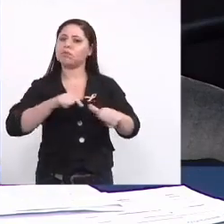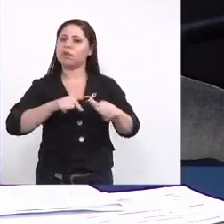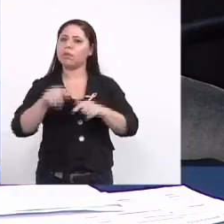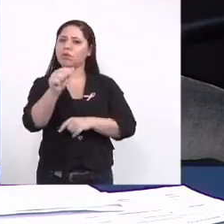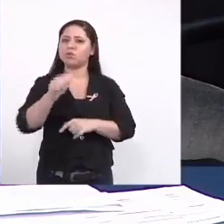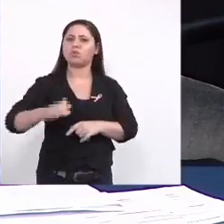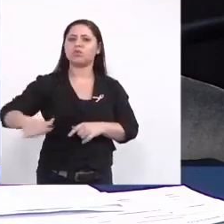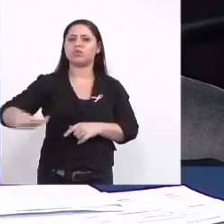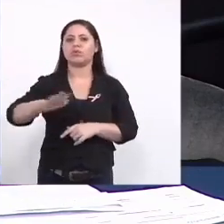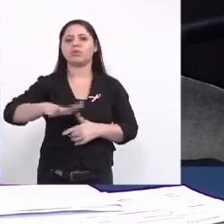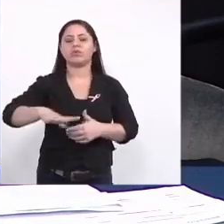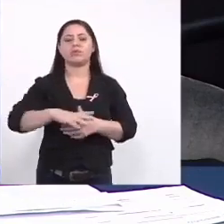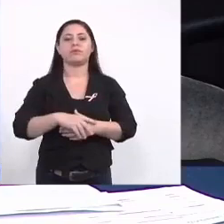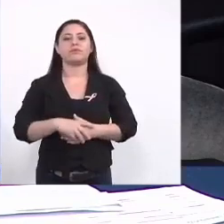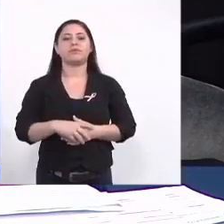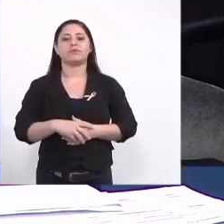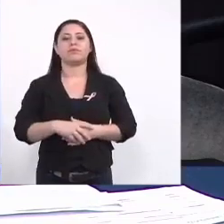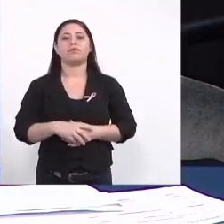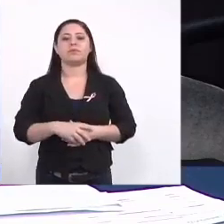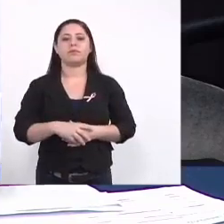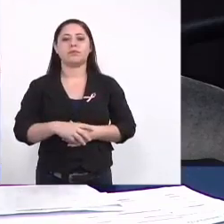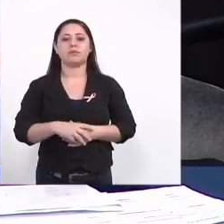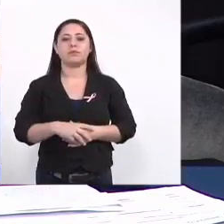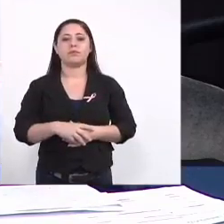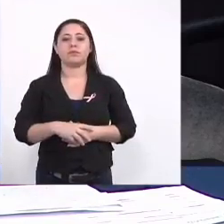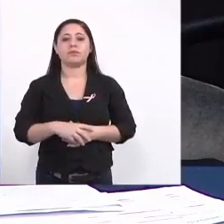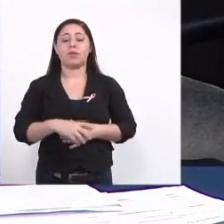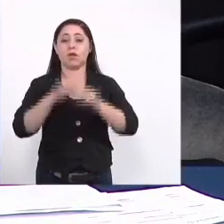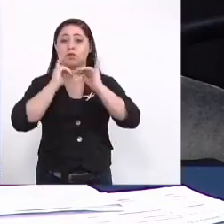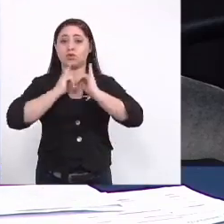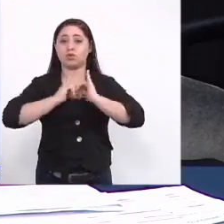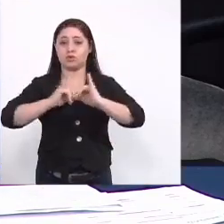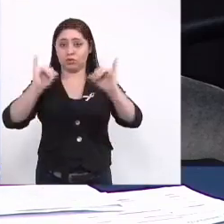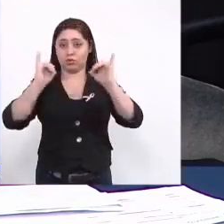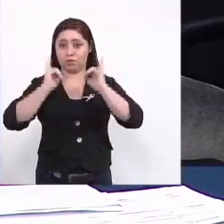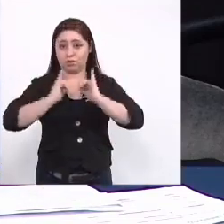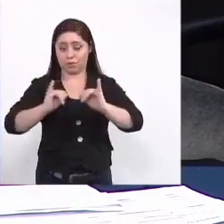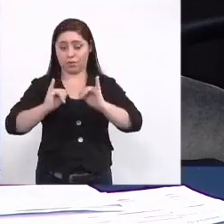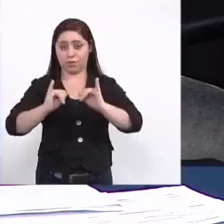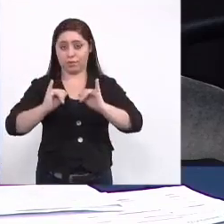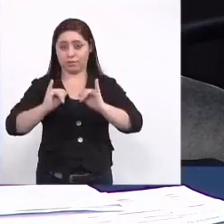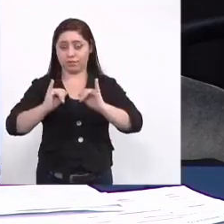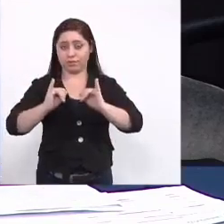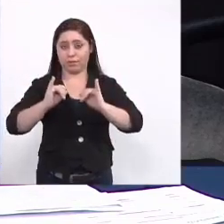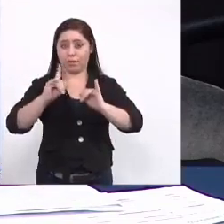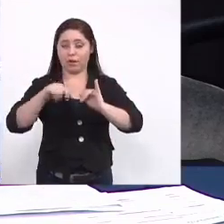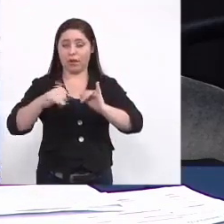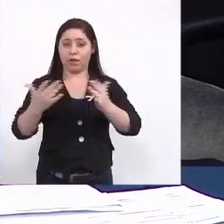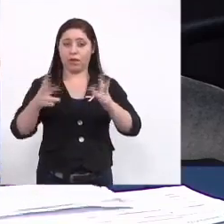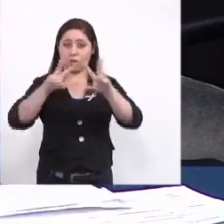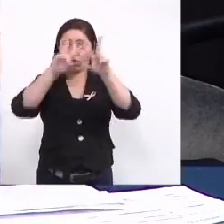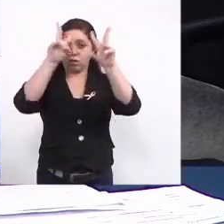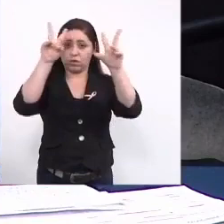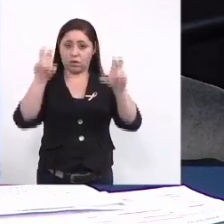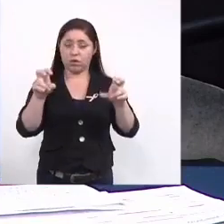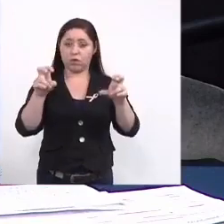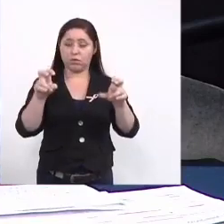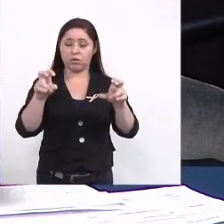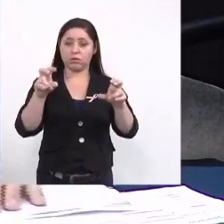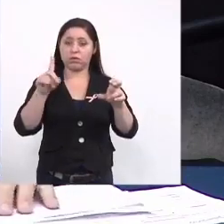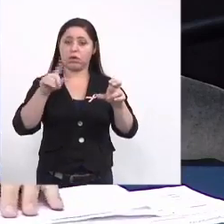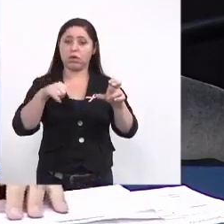social então nós divulgarmos essa essa